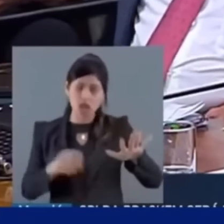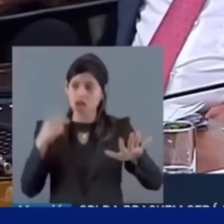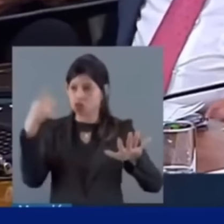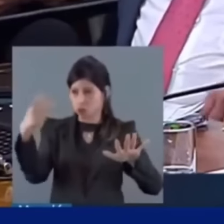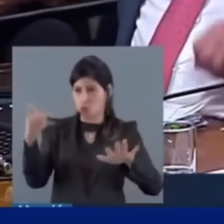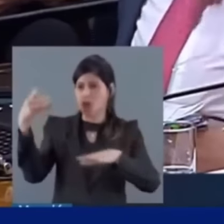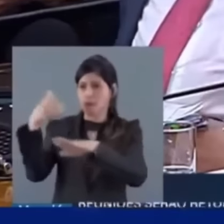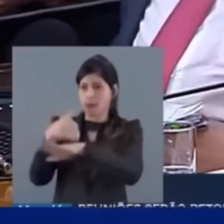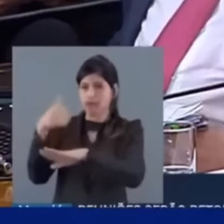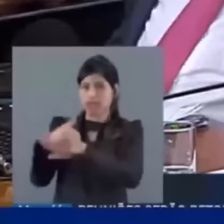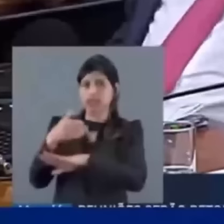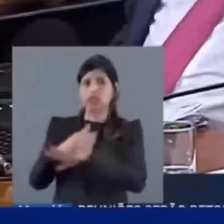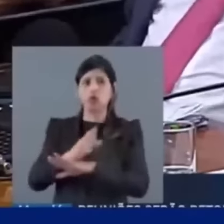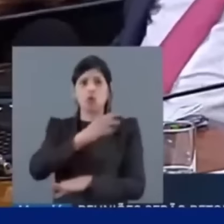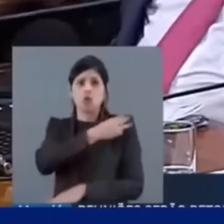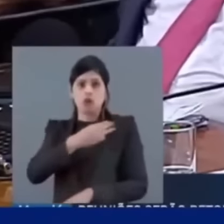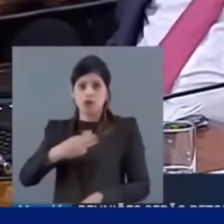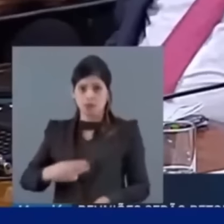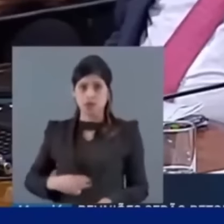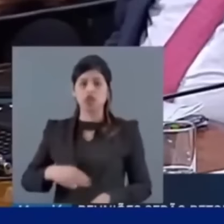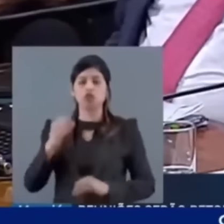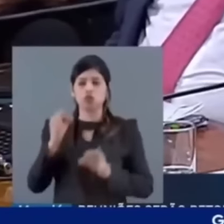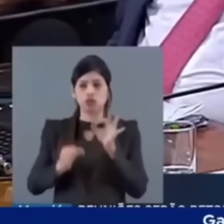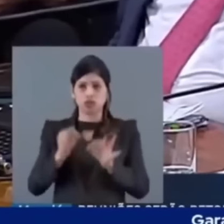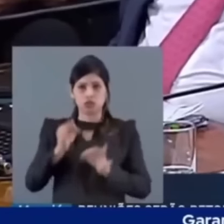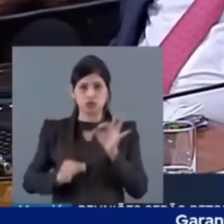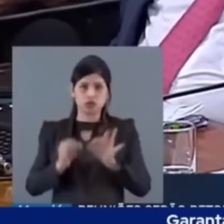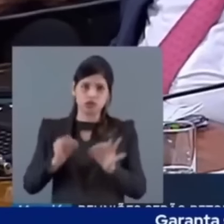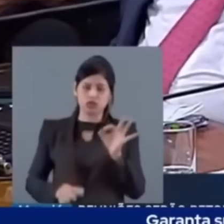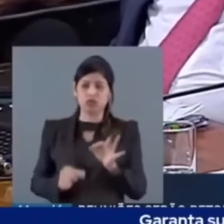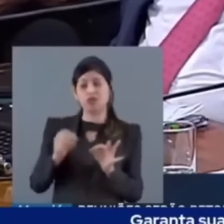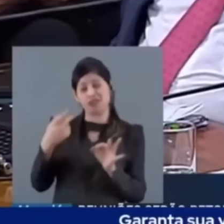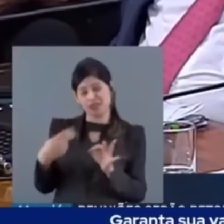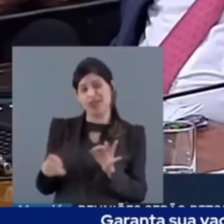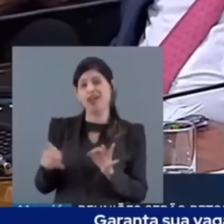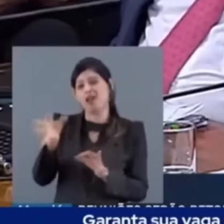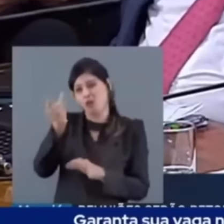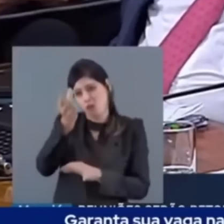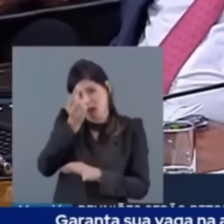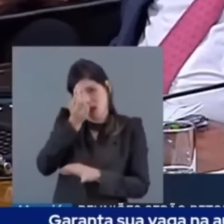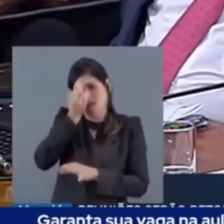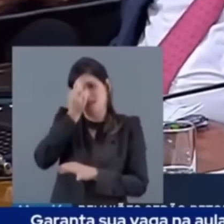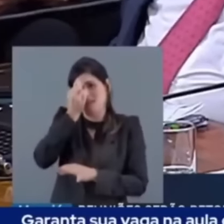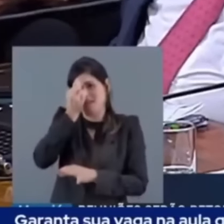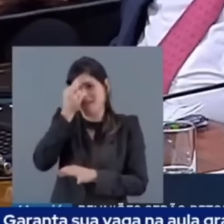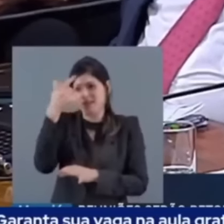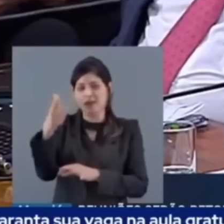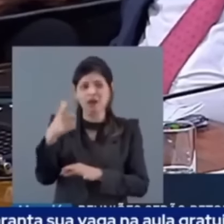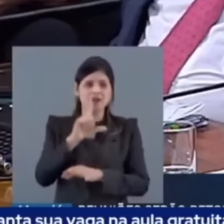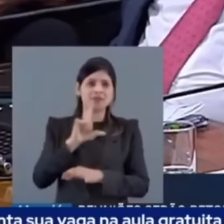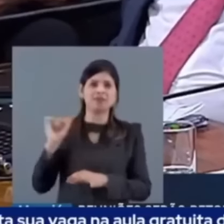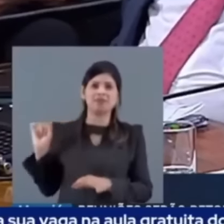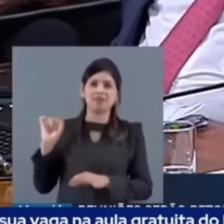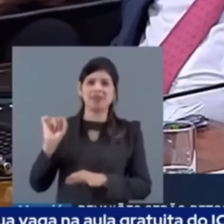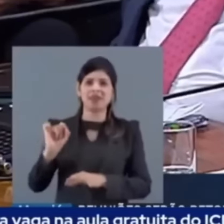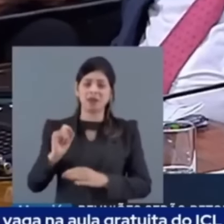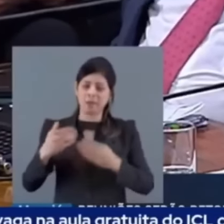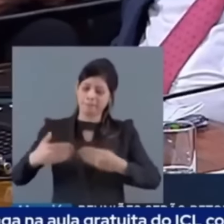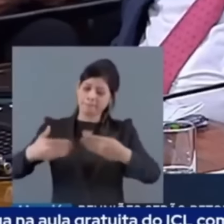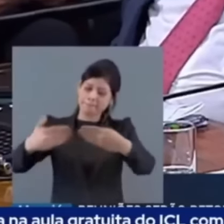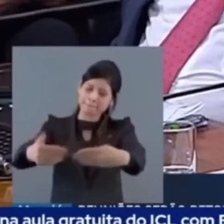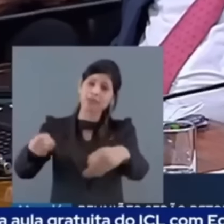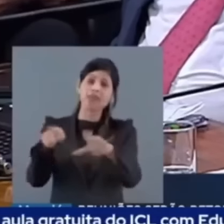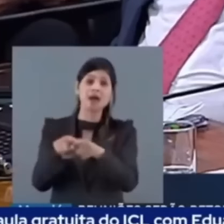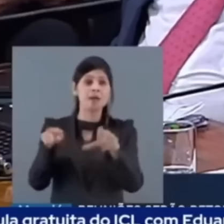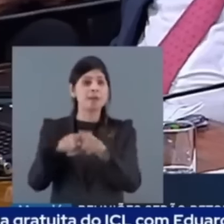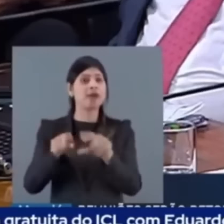ministro Da Justiça E seria um alívio A saída Do senhor Do Ministério E o uso Da